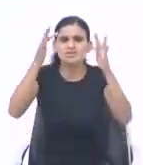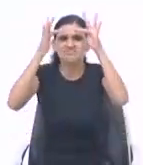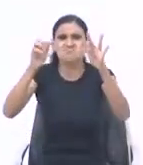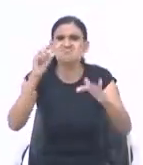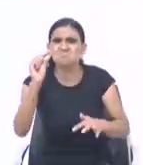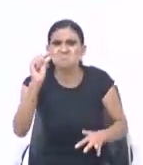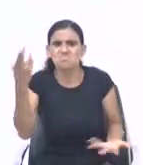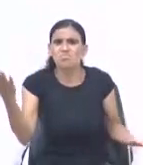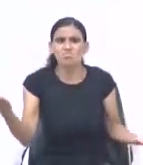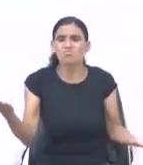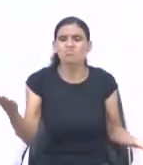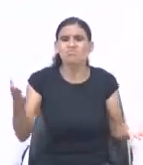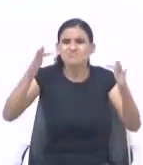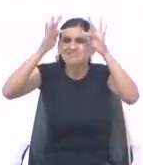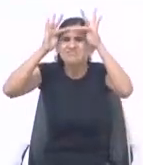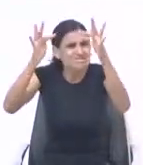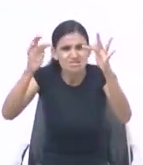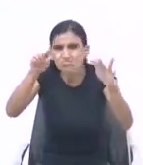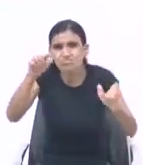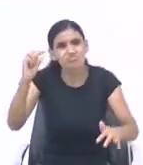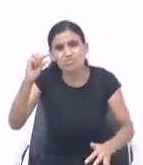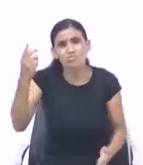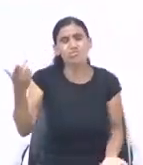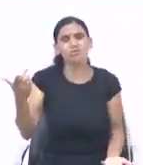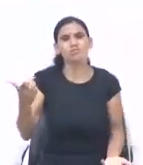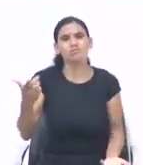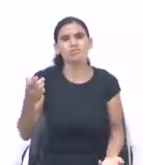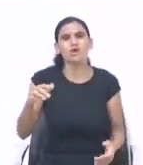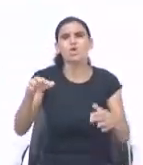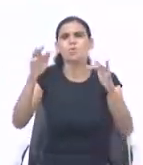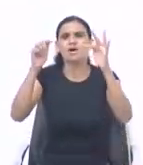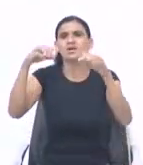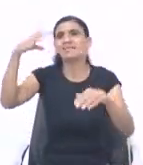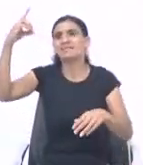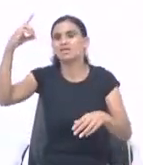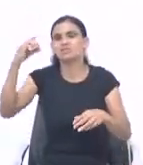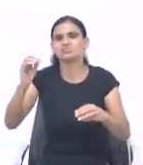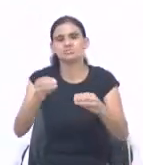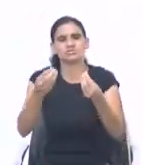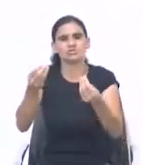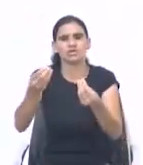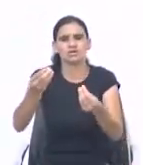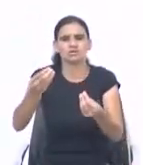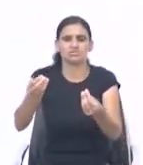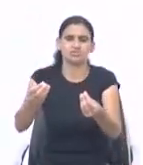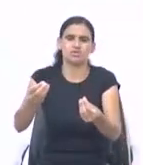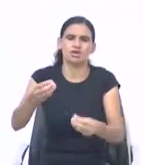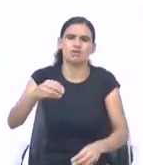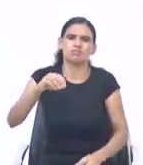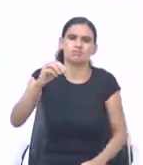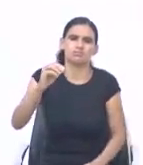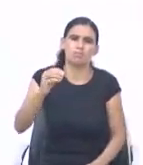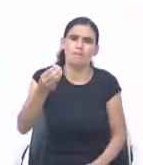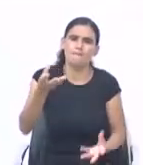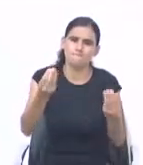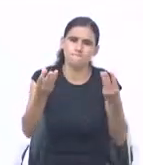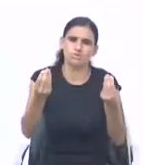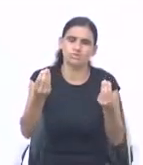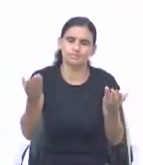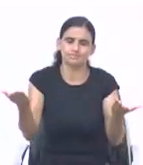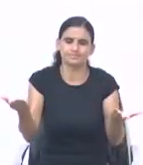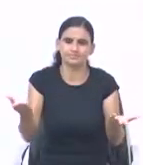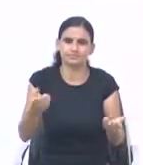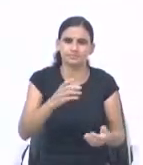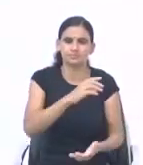Nem no injusto. Quanto mais no justo. Deus não pode colocar. Por quê? A fidelidade. Ela faz nós prosperarmos. No reino de Deus. Versículo